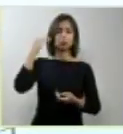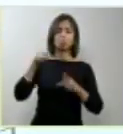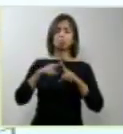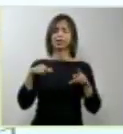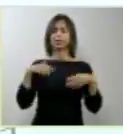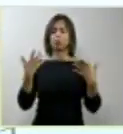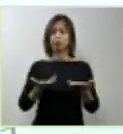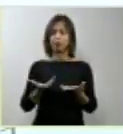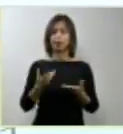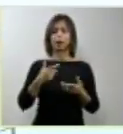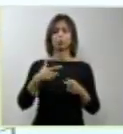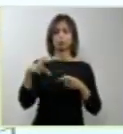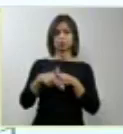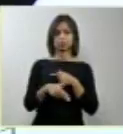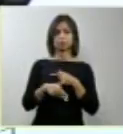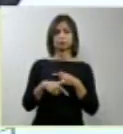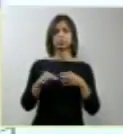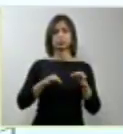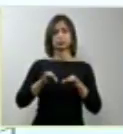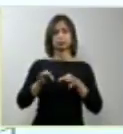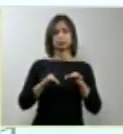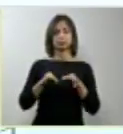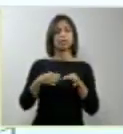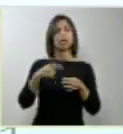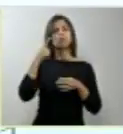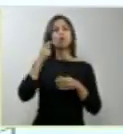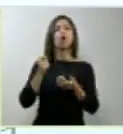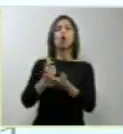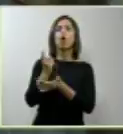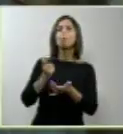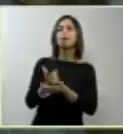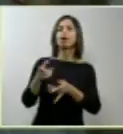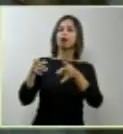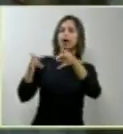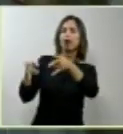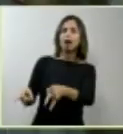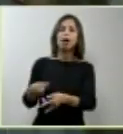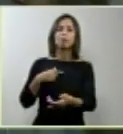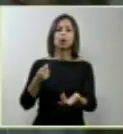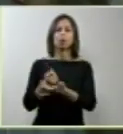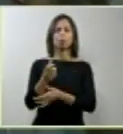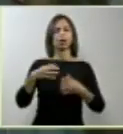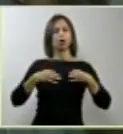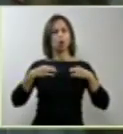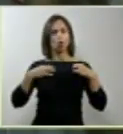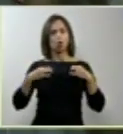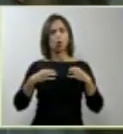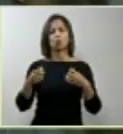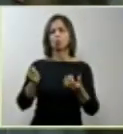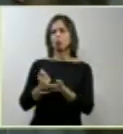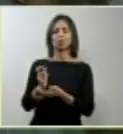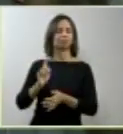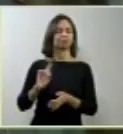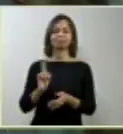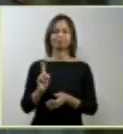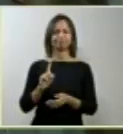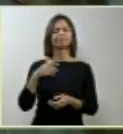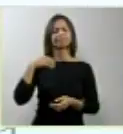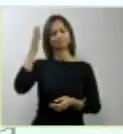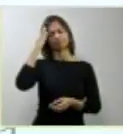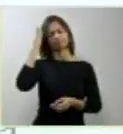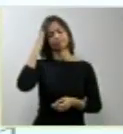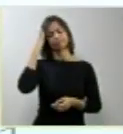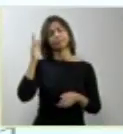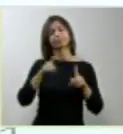de preparar o berço, preparam o enterro, ou então elas se submetem a um